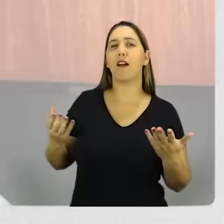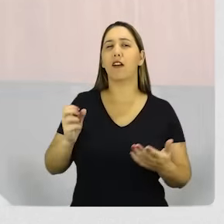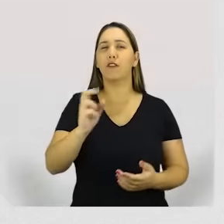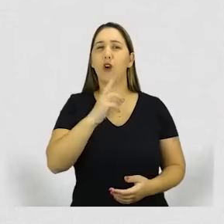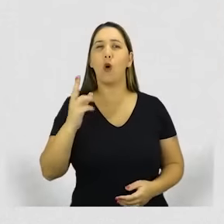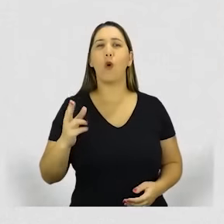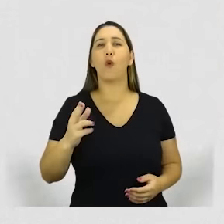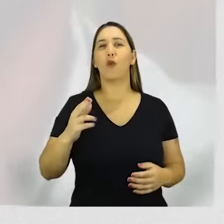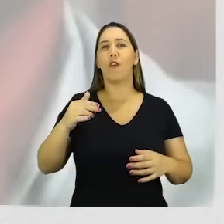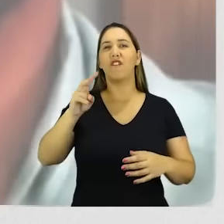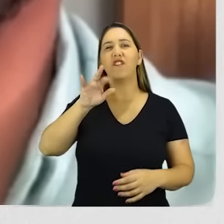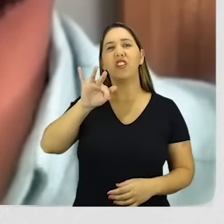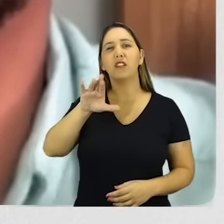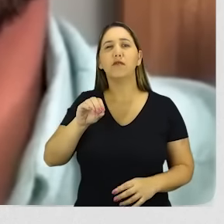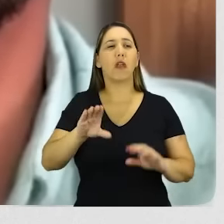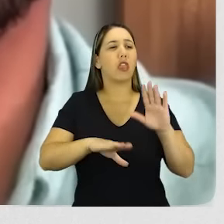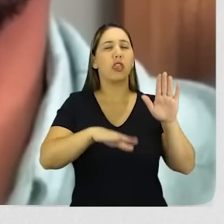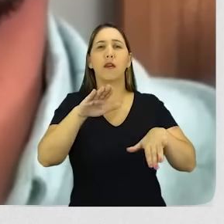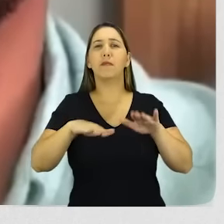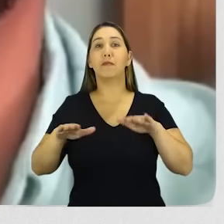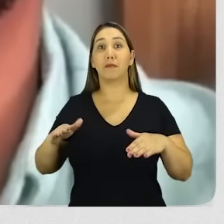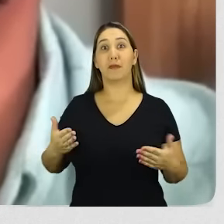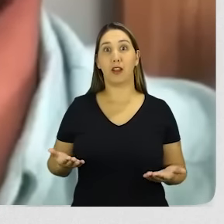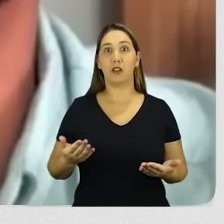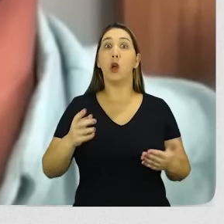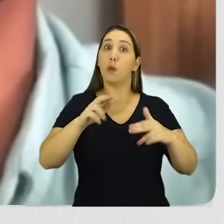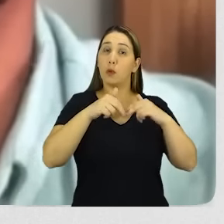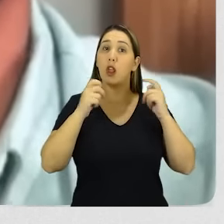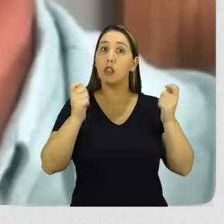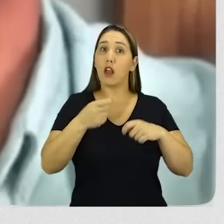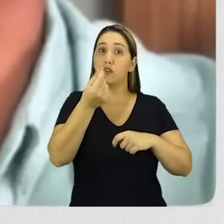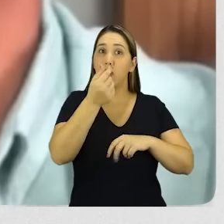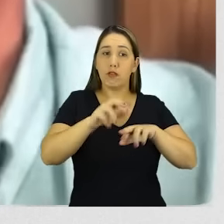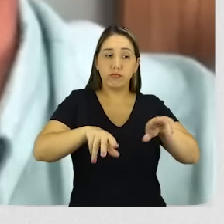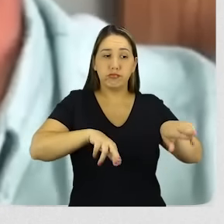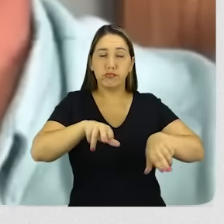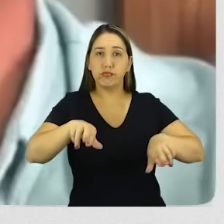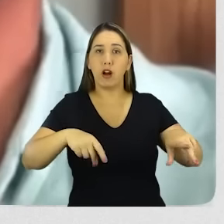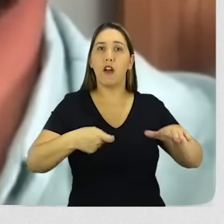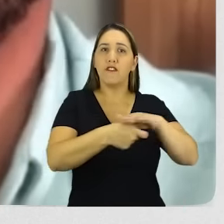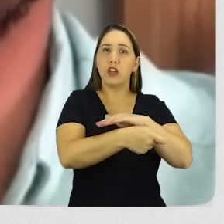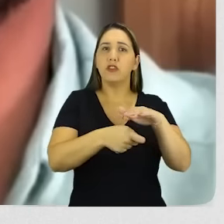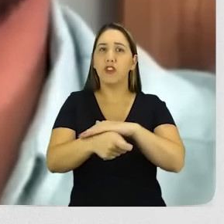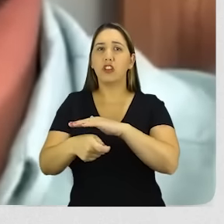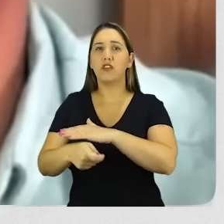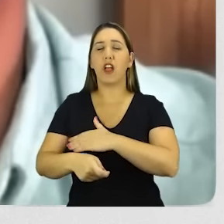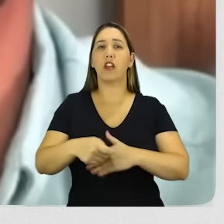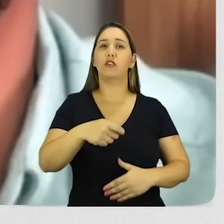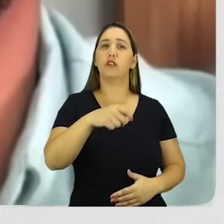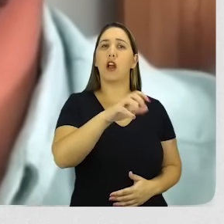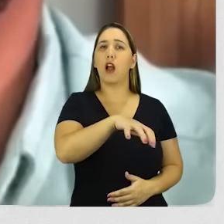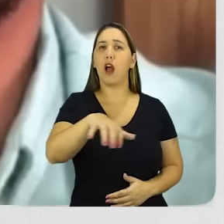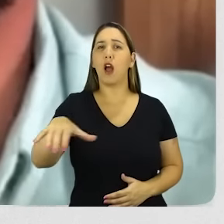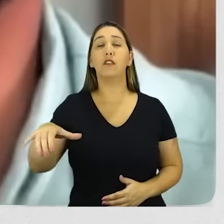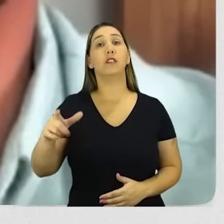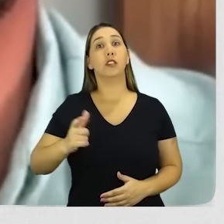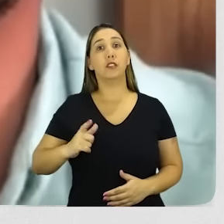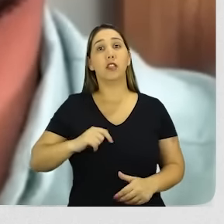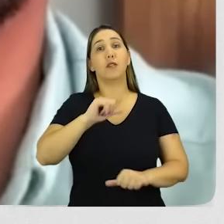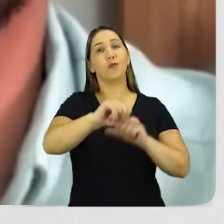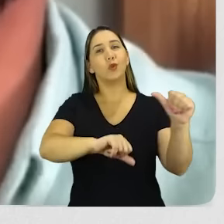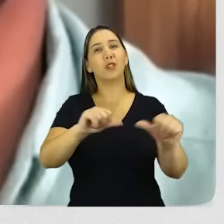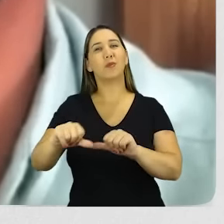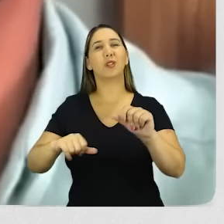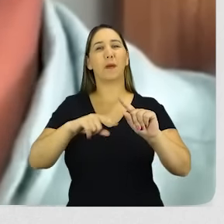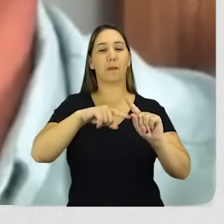estar mais atrativa. Então, a importância da diversificação é justamente por isso. Você tem a mobilidade de poder aumentar a posição ou diminuir